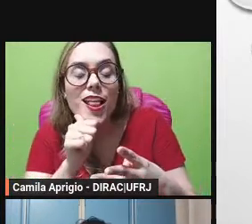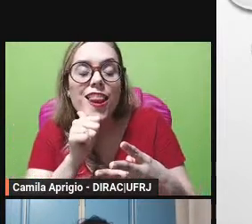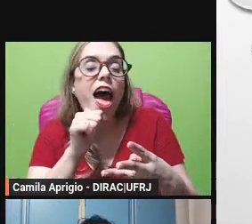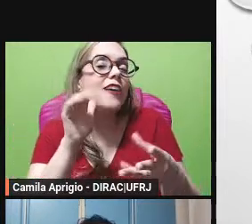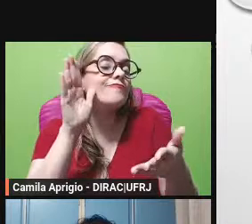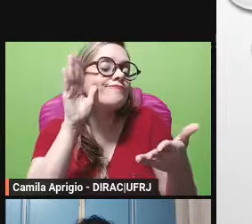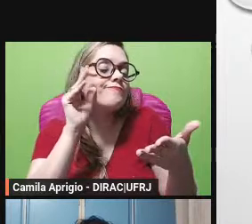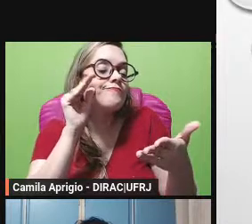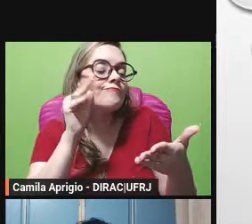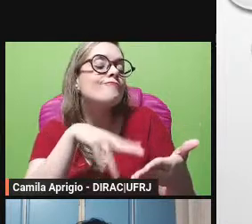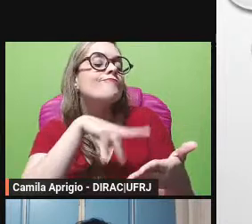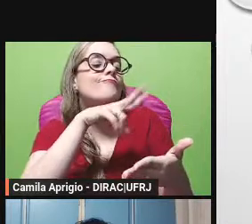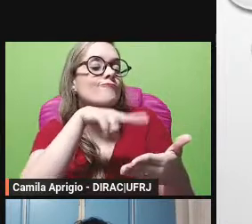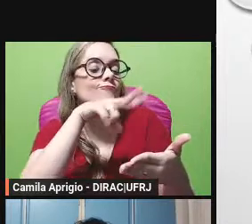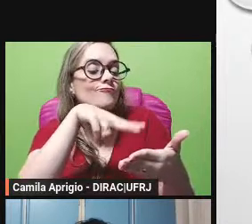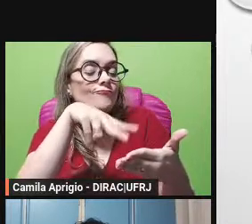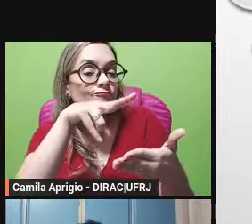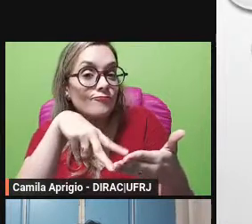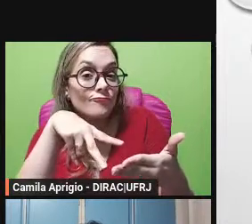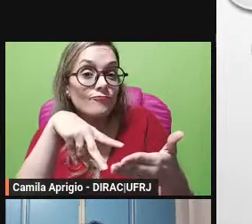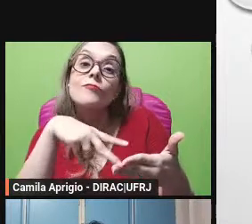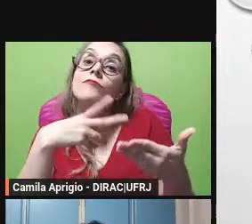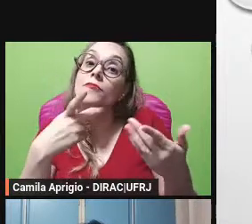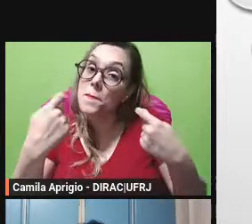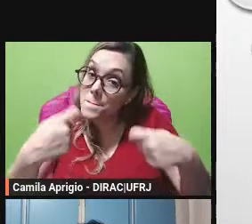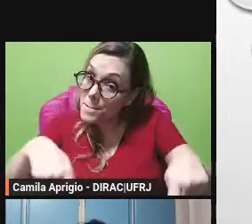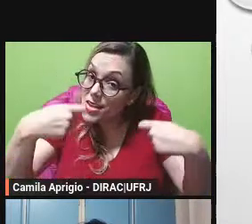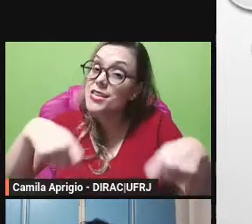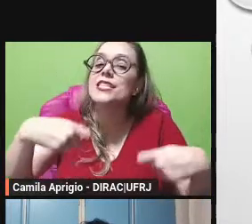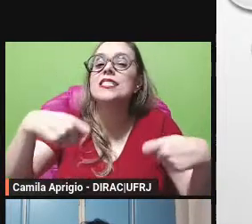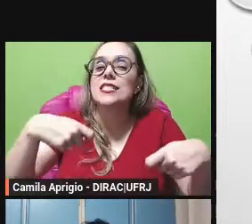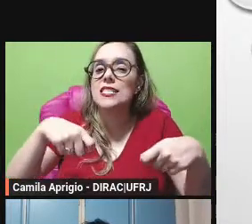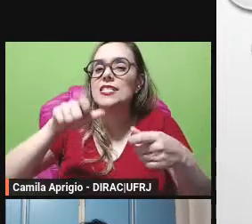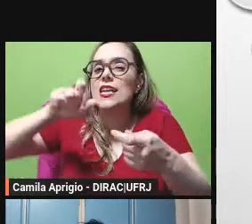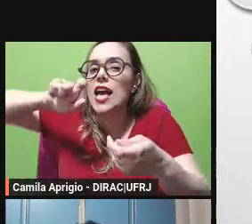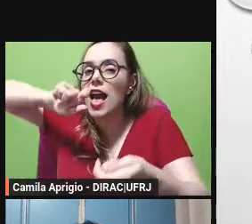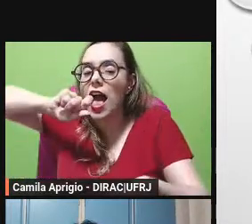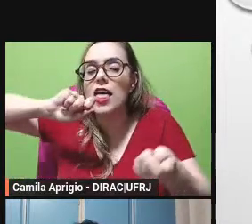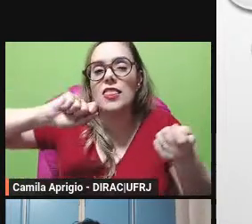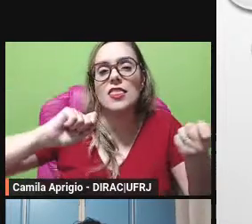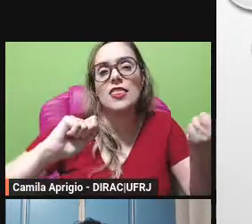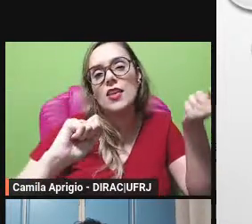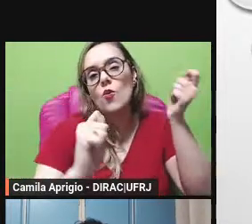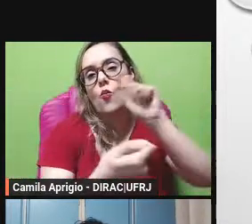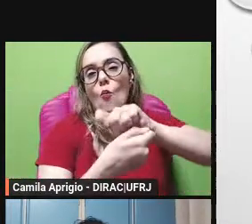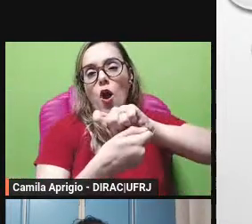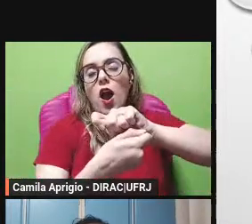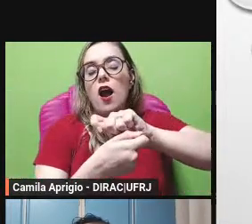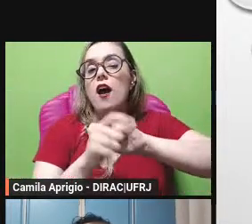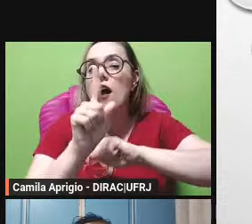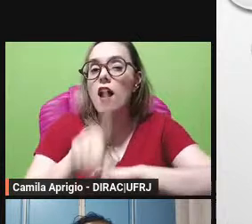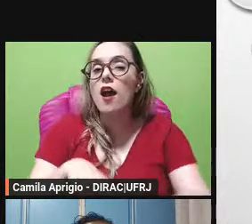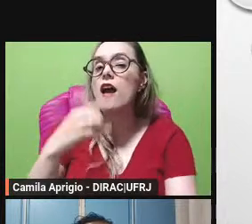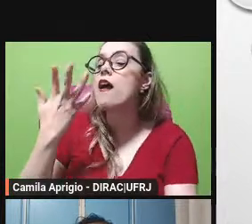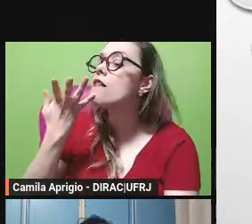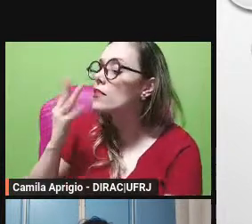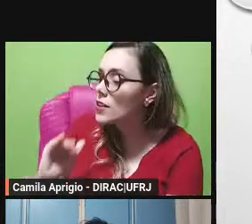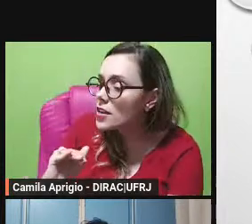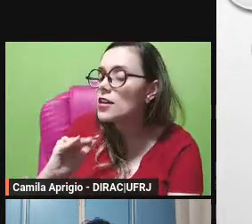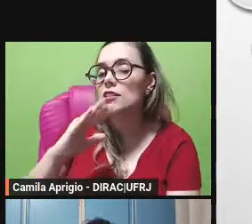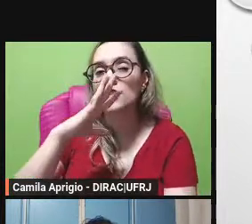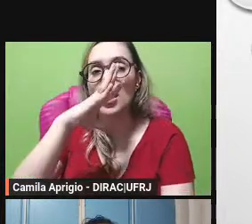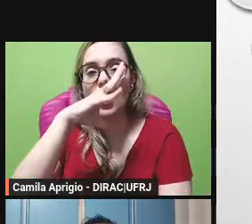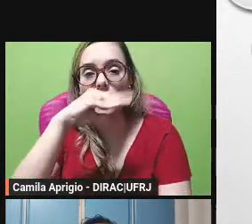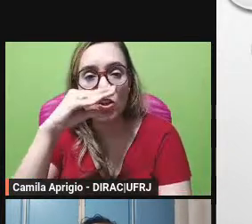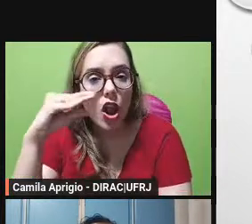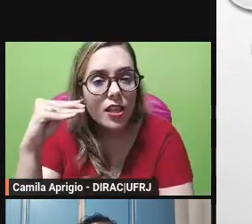de adequar a linguagem dessa fábula pra esse público especialmente pras crianças e pros adolescentes e